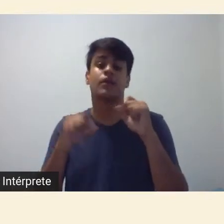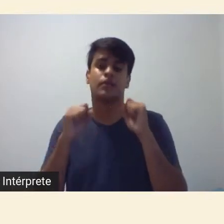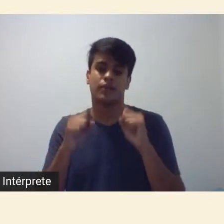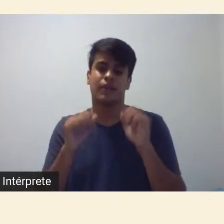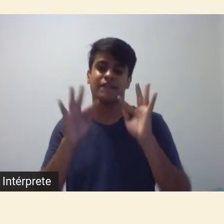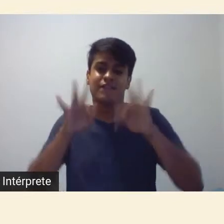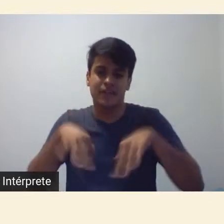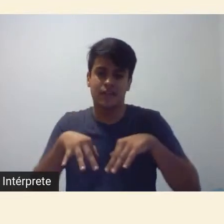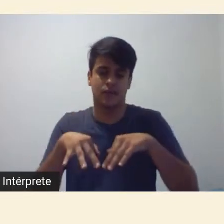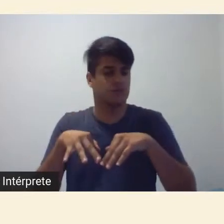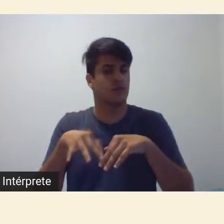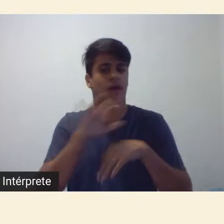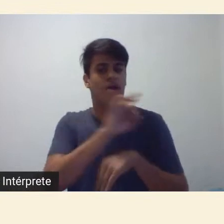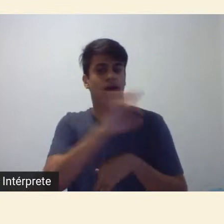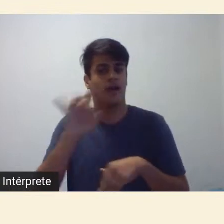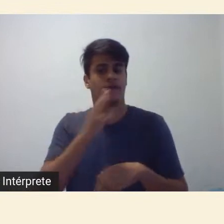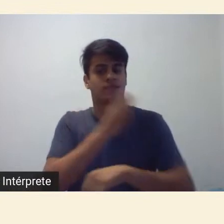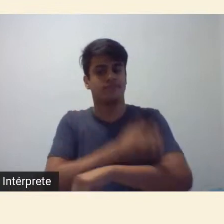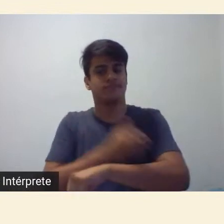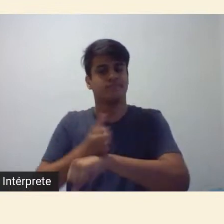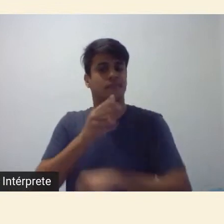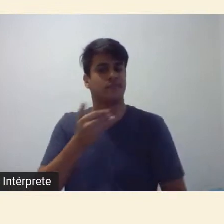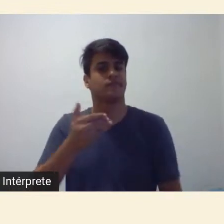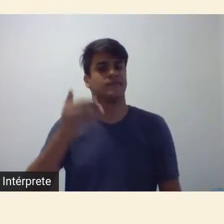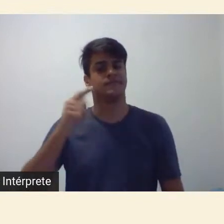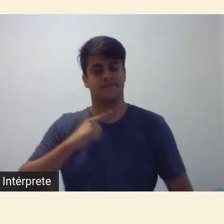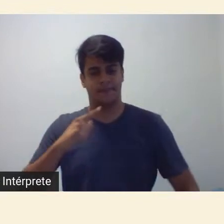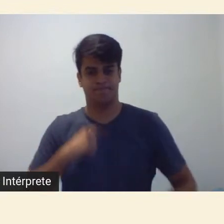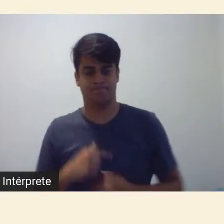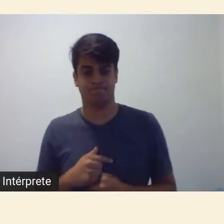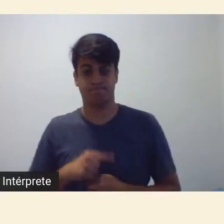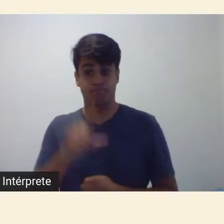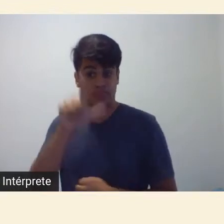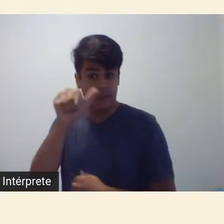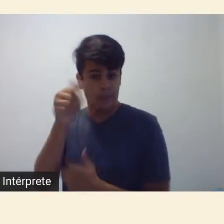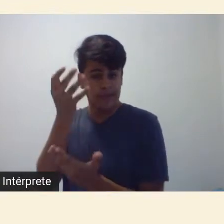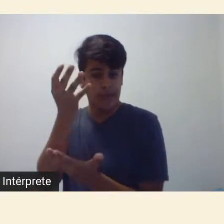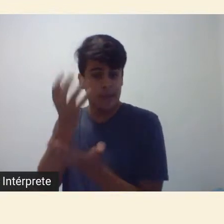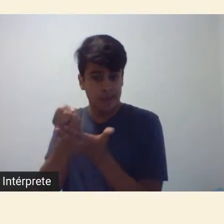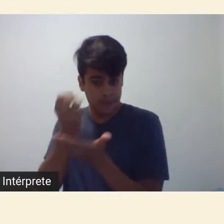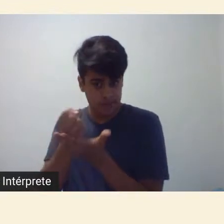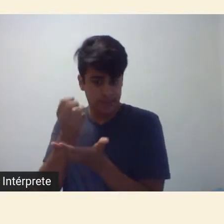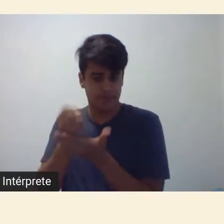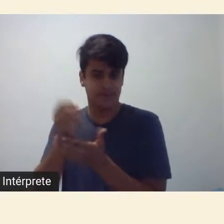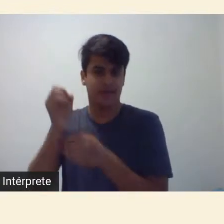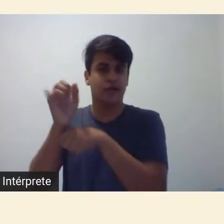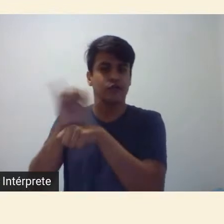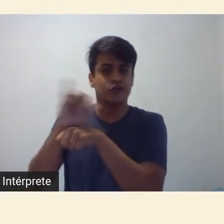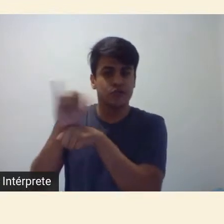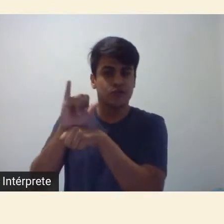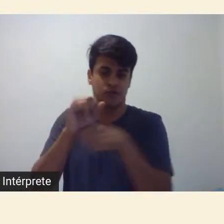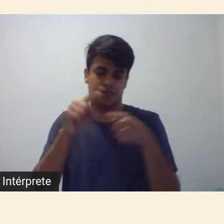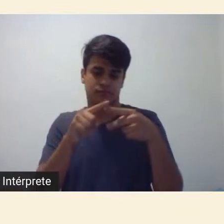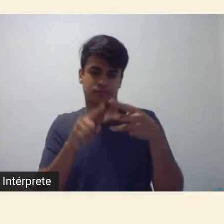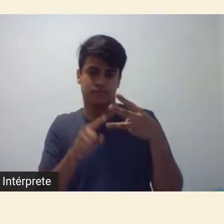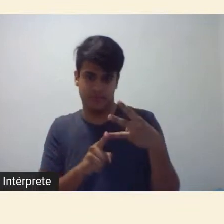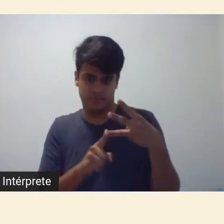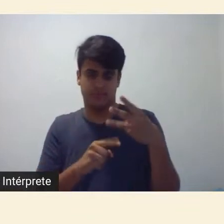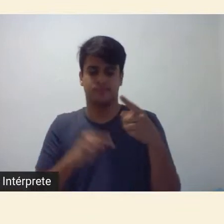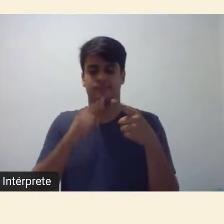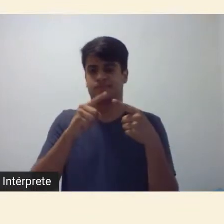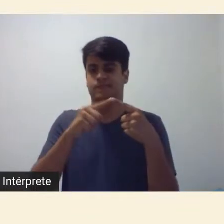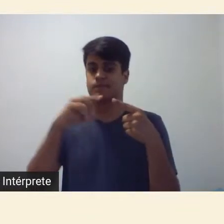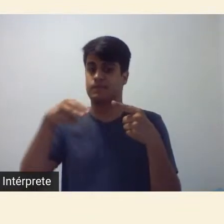longo do ano. O evento vai ficar gravado nos canais do YouTube das três instituições organizadoras, do Museu de Arte